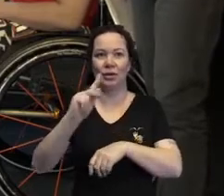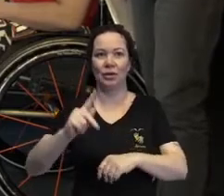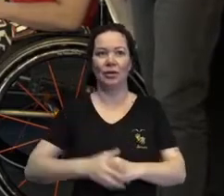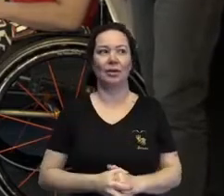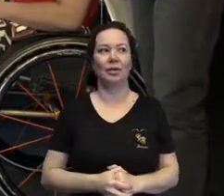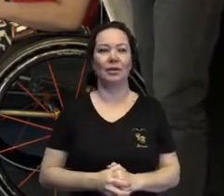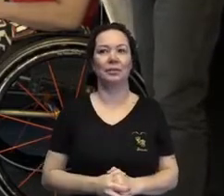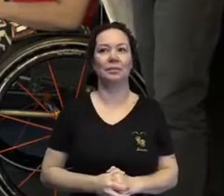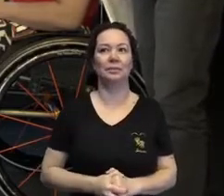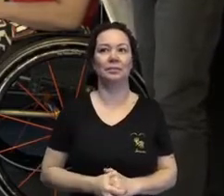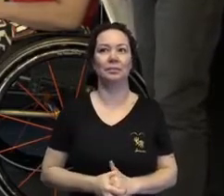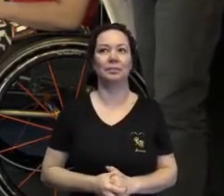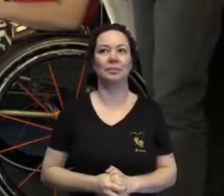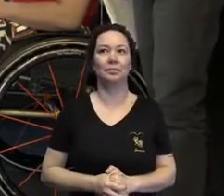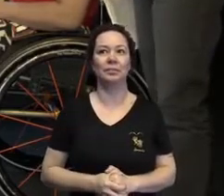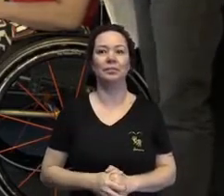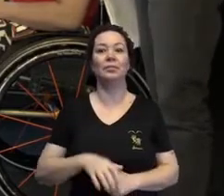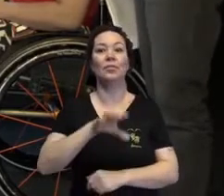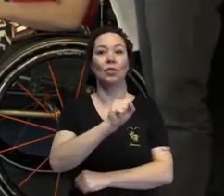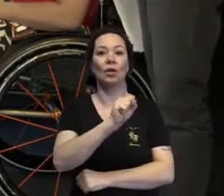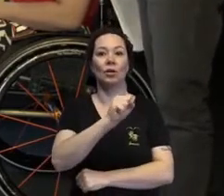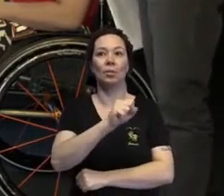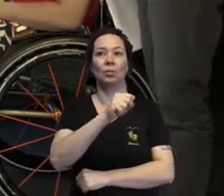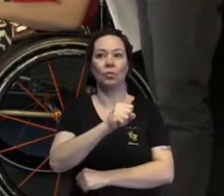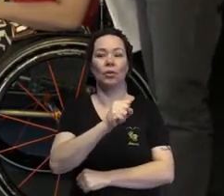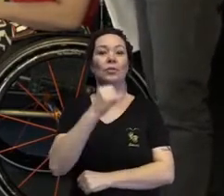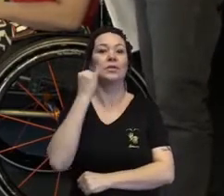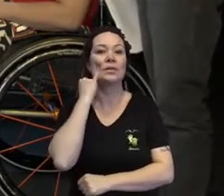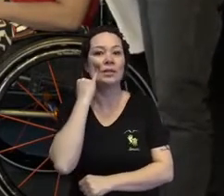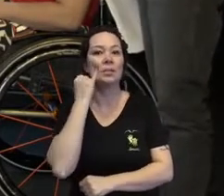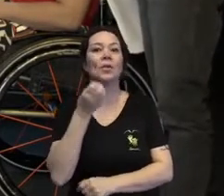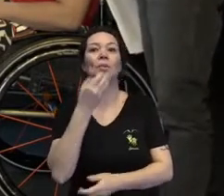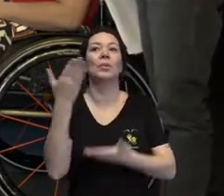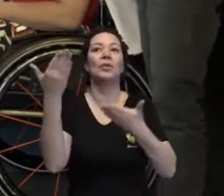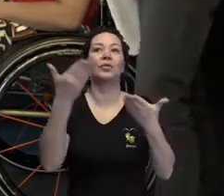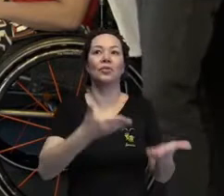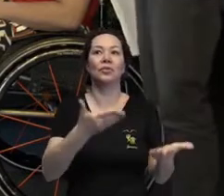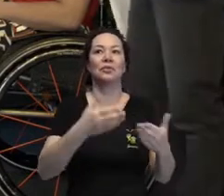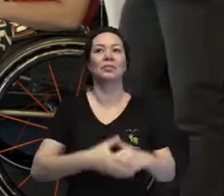Vamos lá. Samuel e Isabela, sejam bem-vindos.